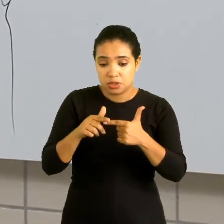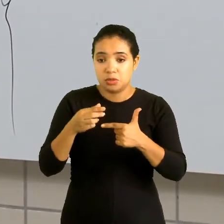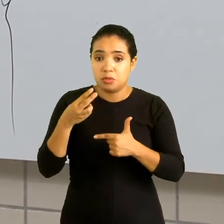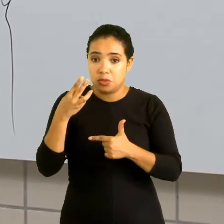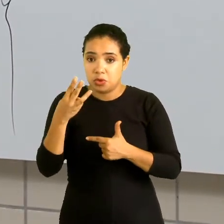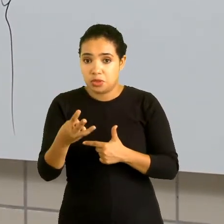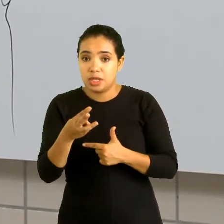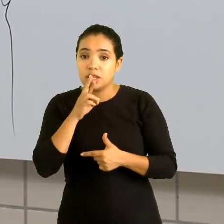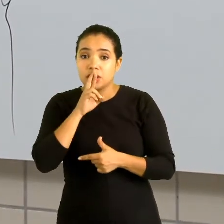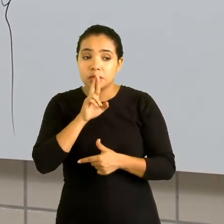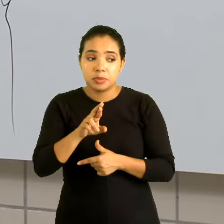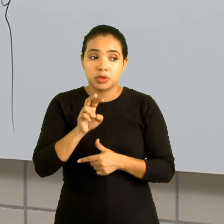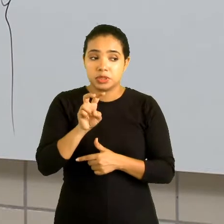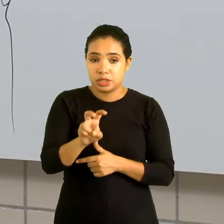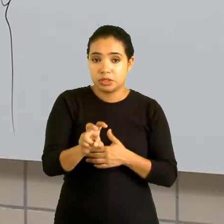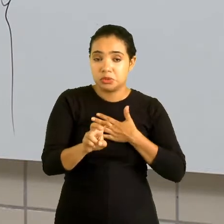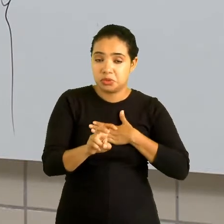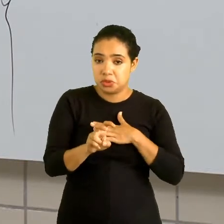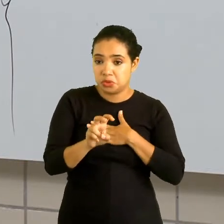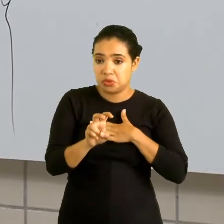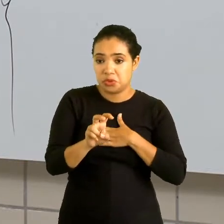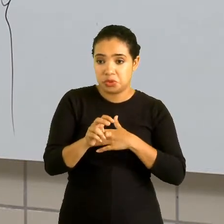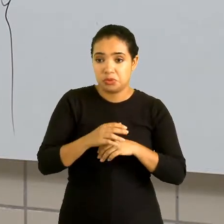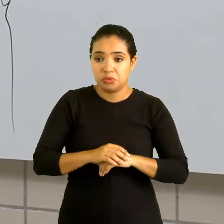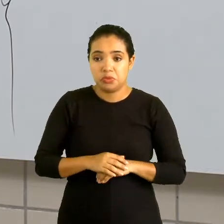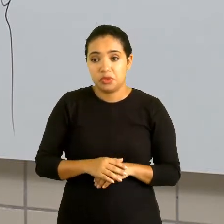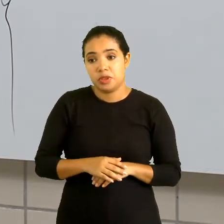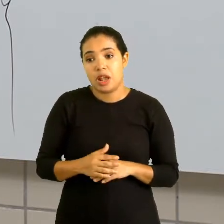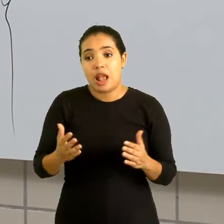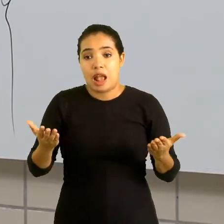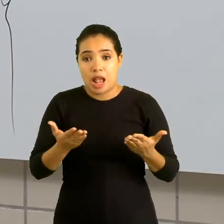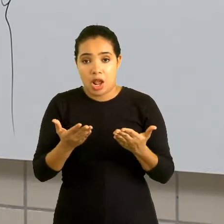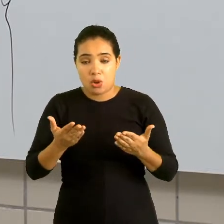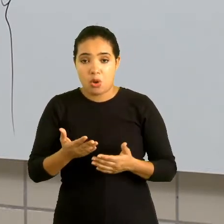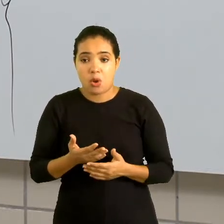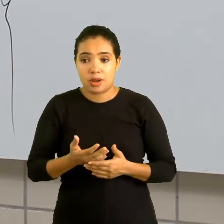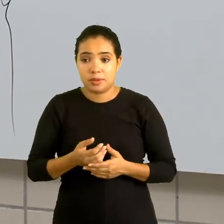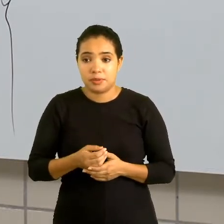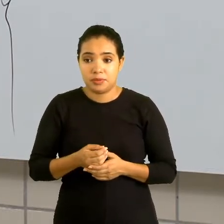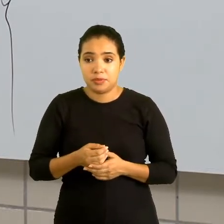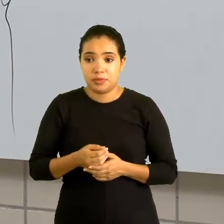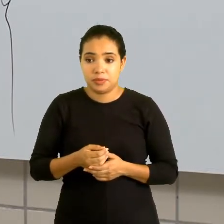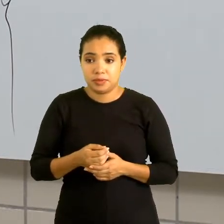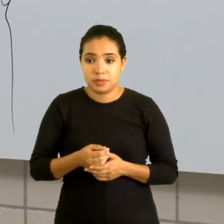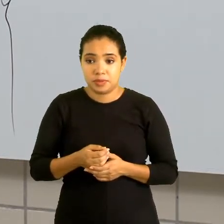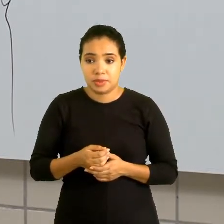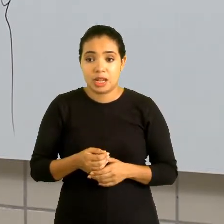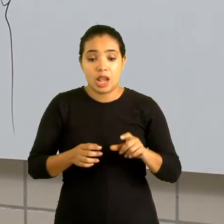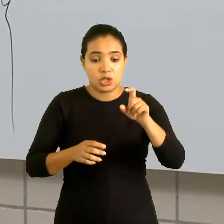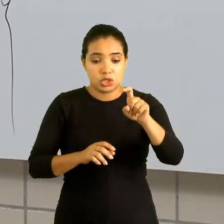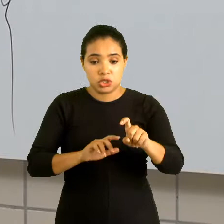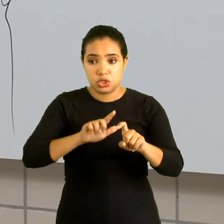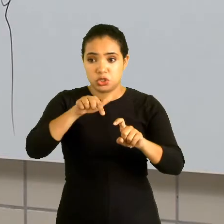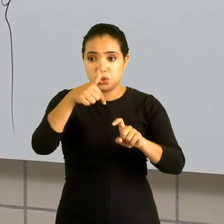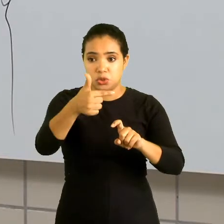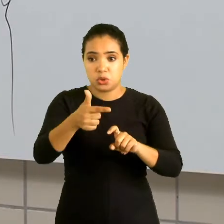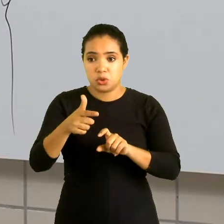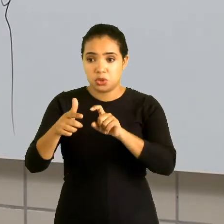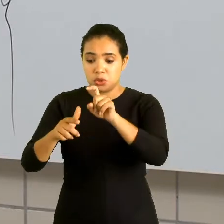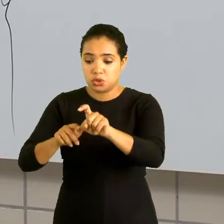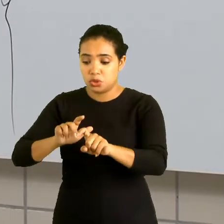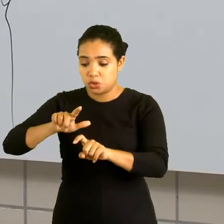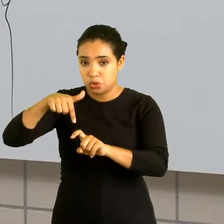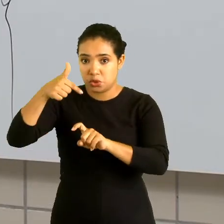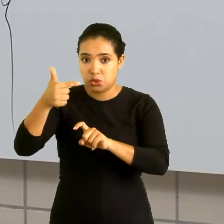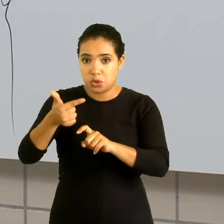5. Tranquilo até aí. E agora eu vou dividir parte literal com parte literal. E aí eu vou